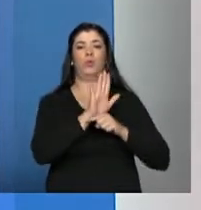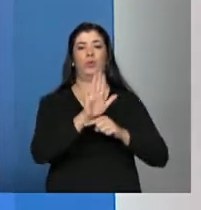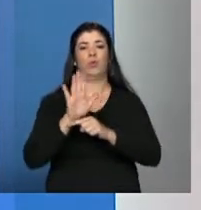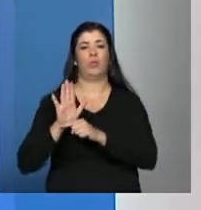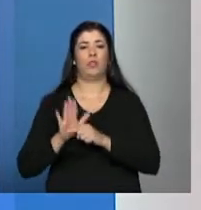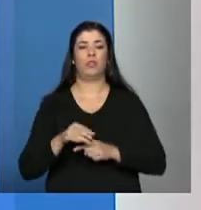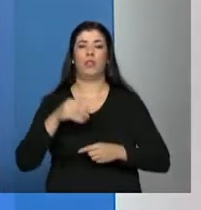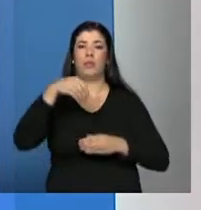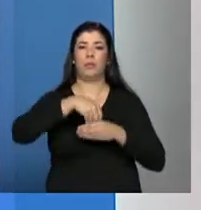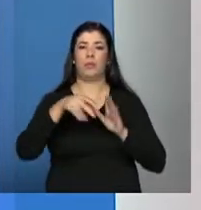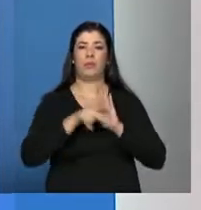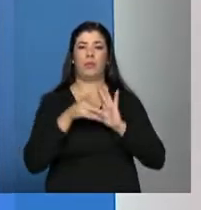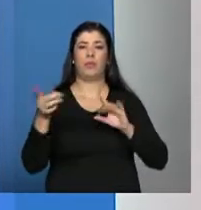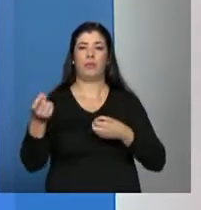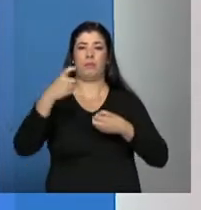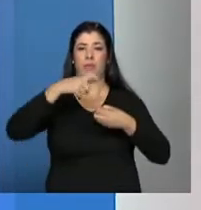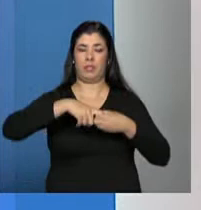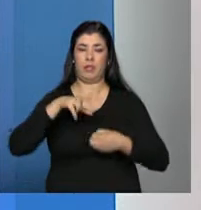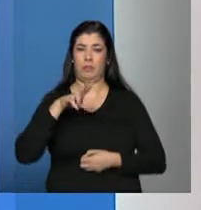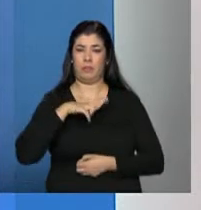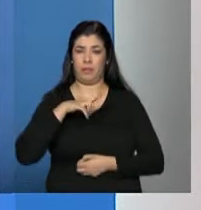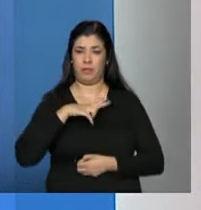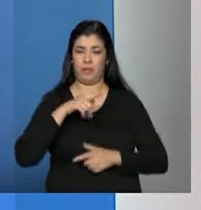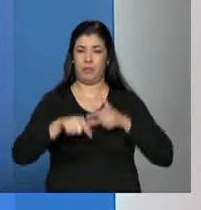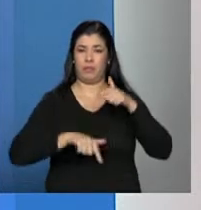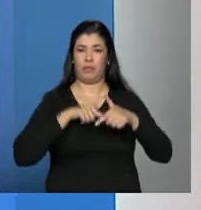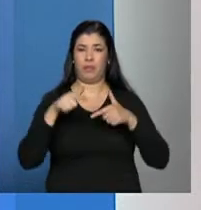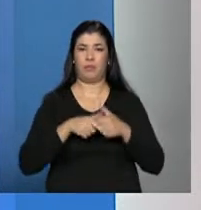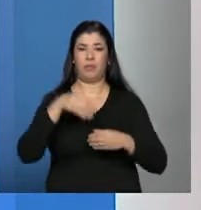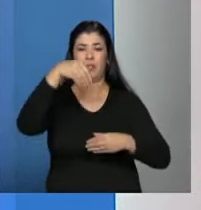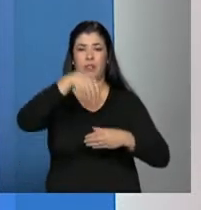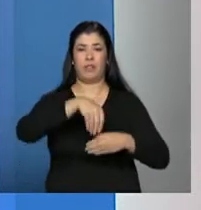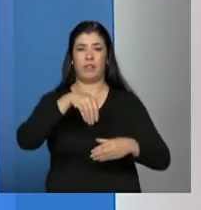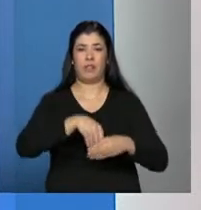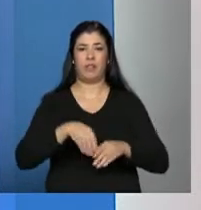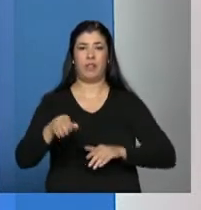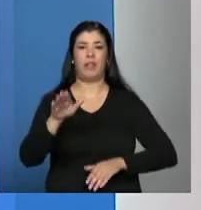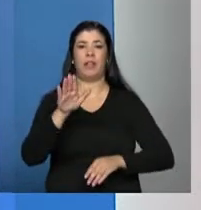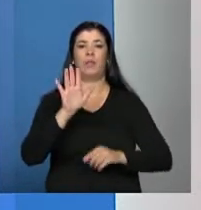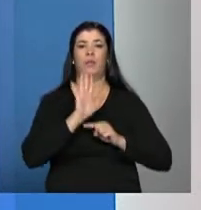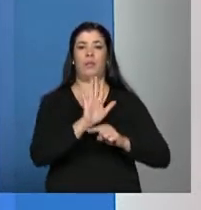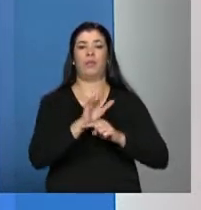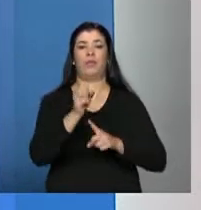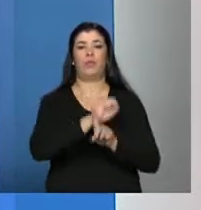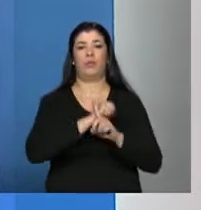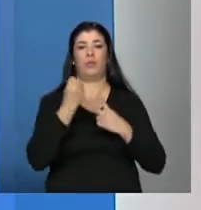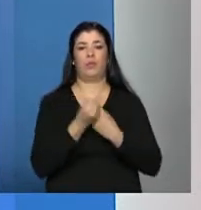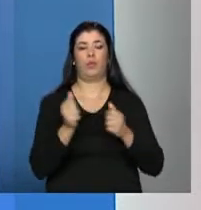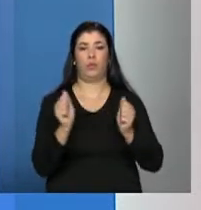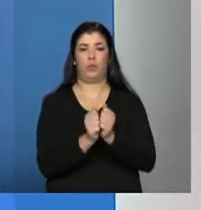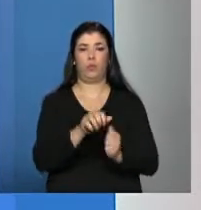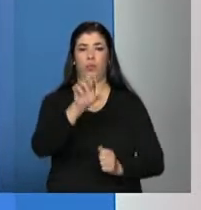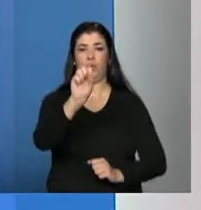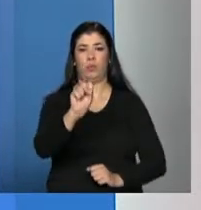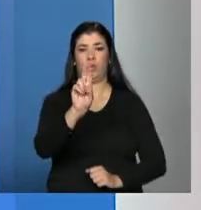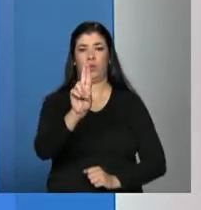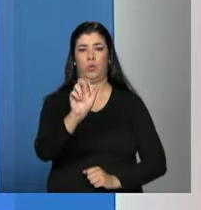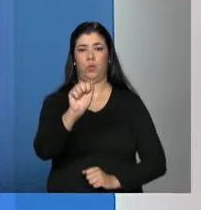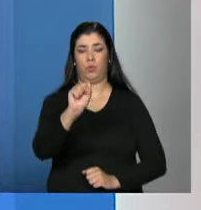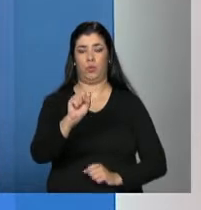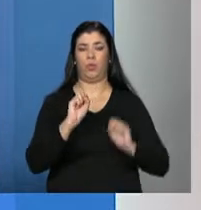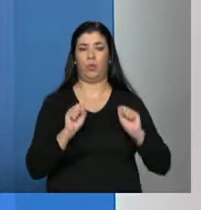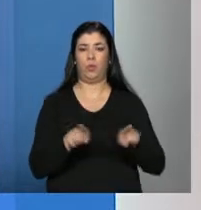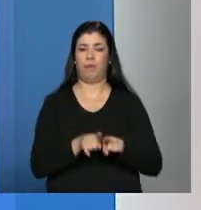da rede privada que historicamente atuam no campo da assistência social e agora com o SUAS elas vão poder